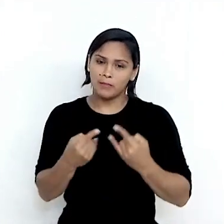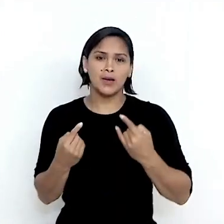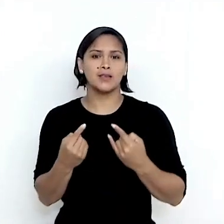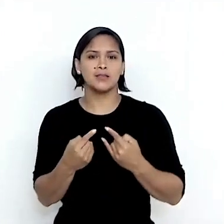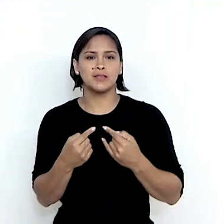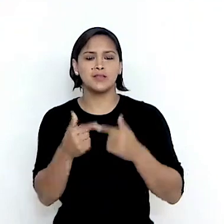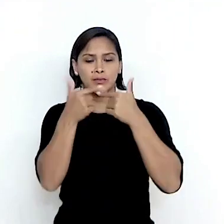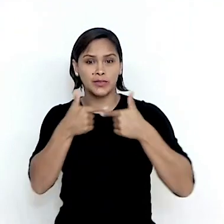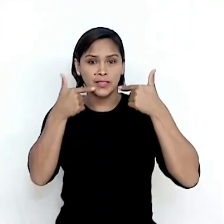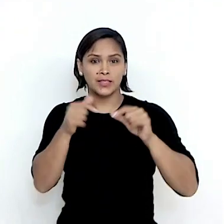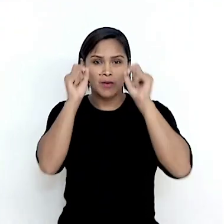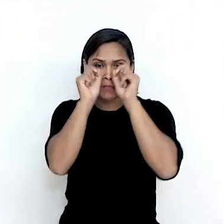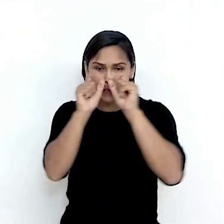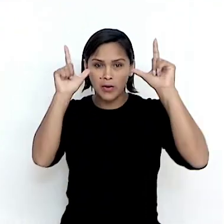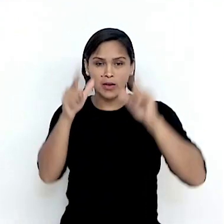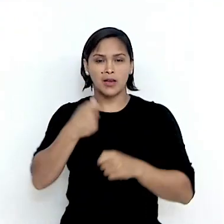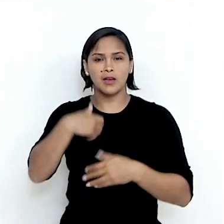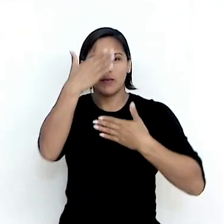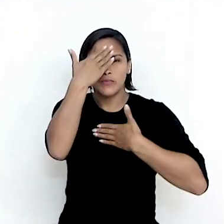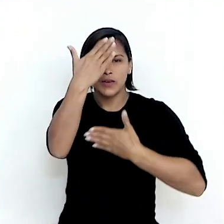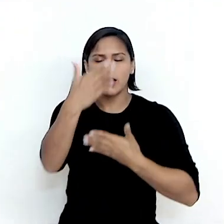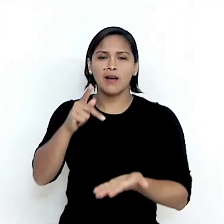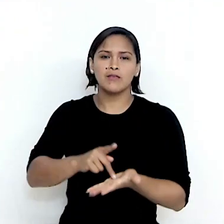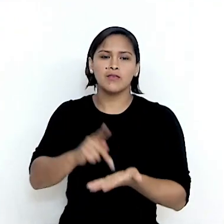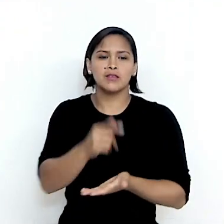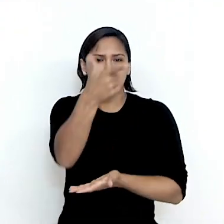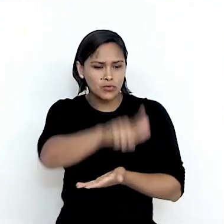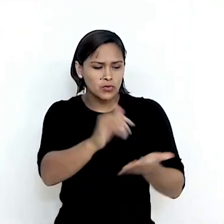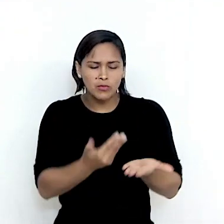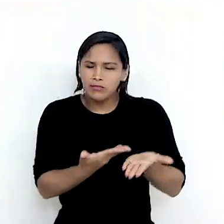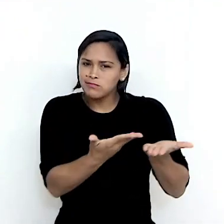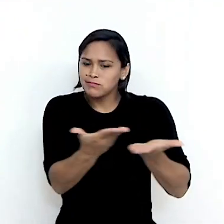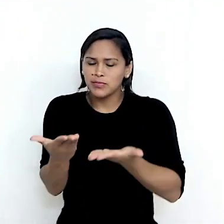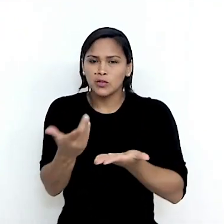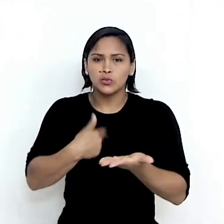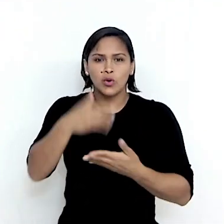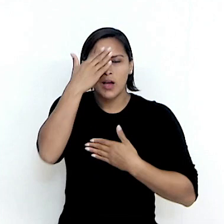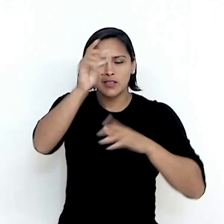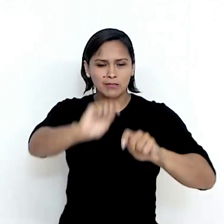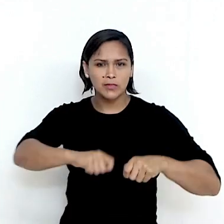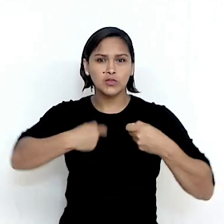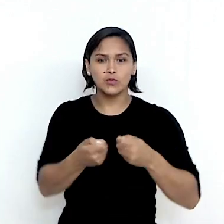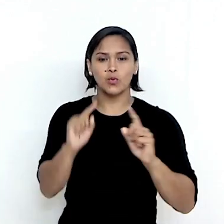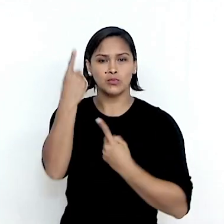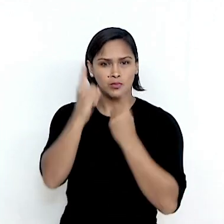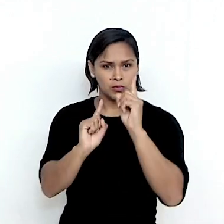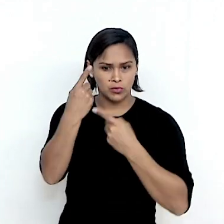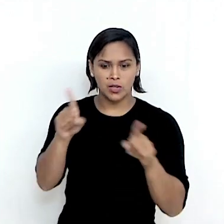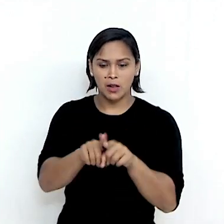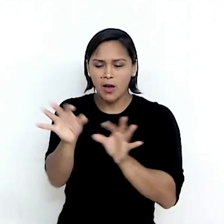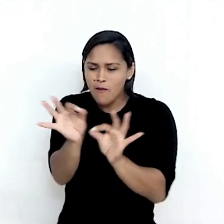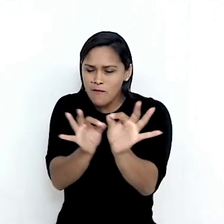sorrindo com os olhos. Então, eu gostaria realmente de agradecer mais uma vez a todos vocês, agradecer pelo empenho do lado chileno na